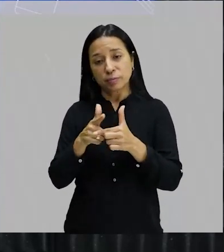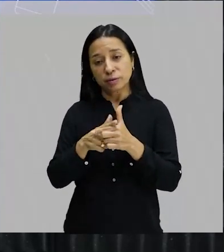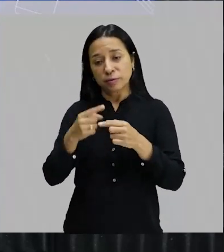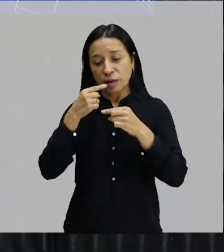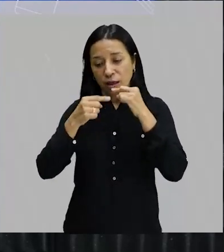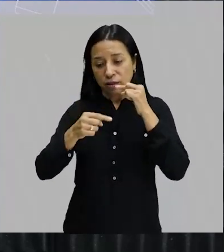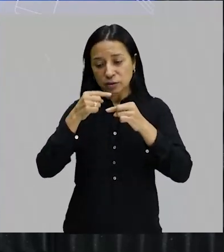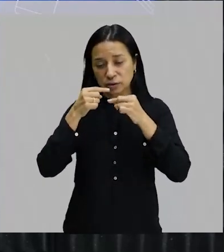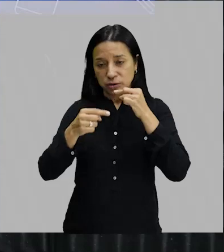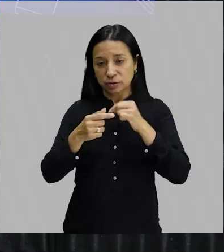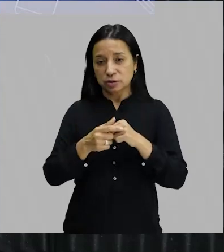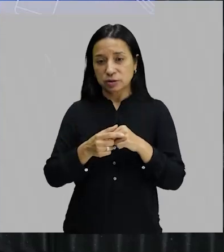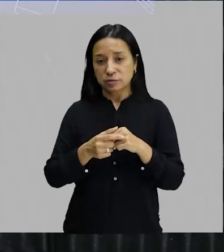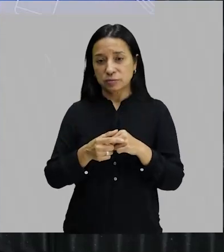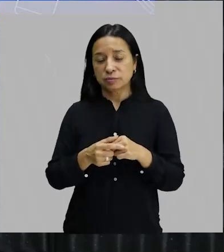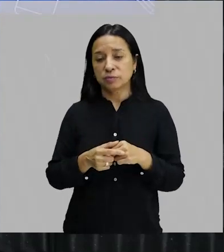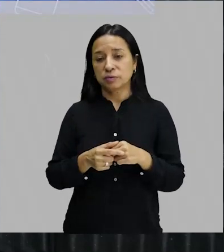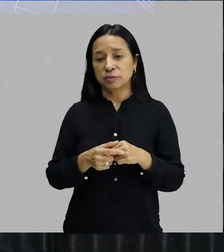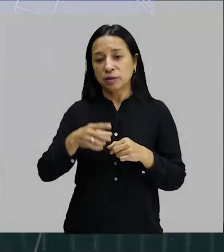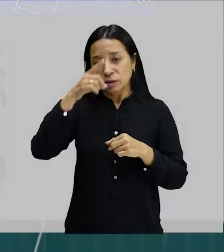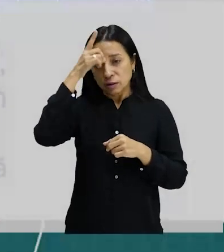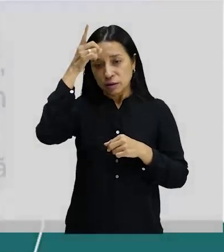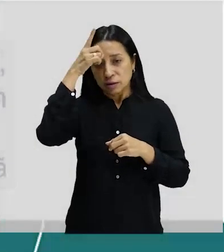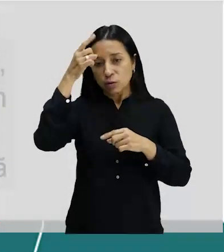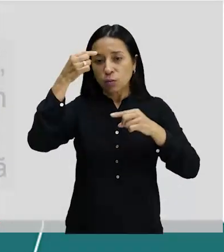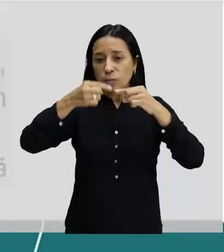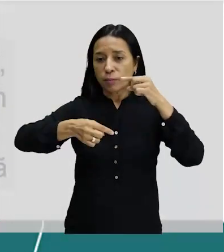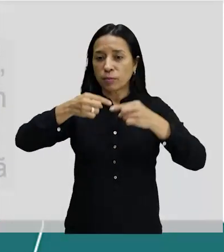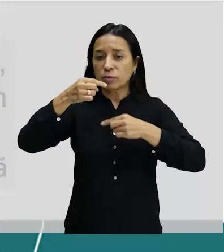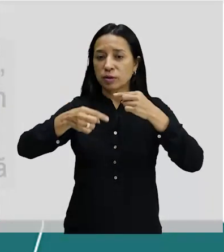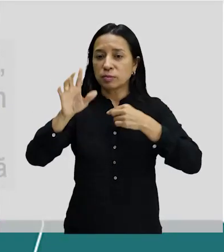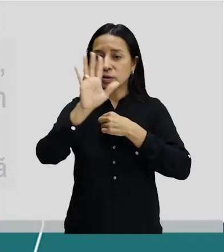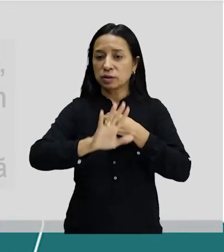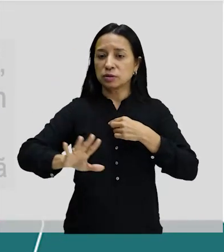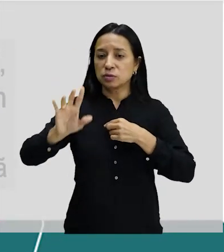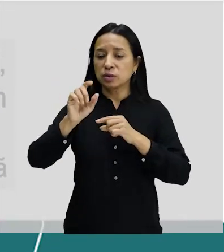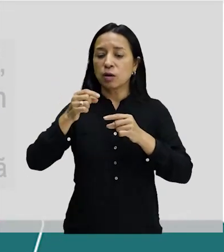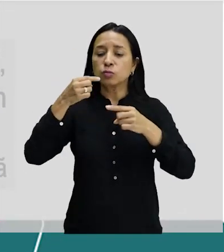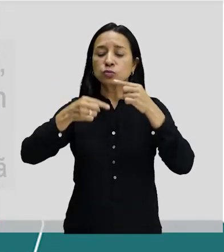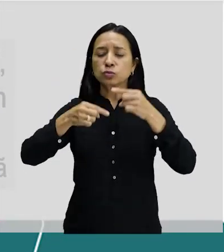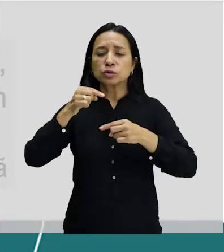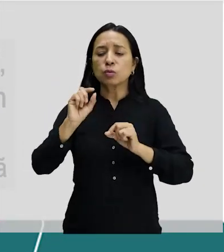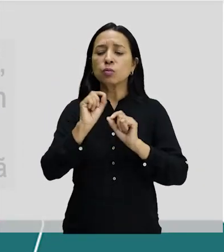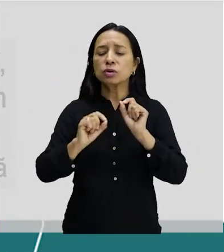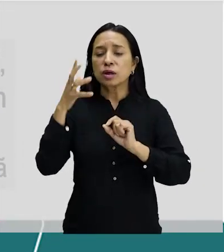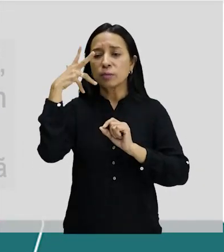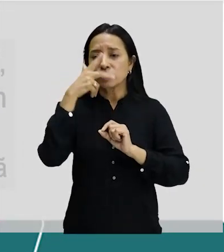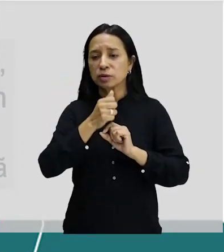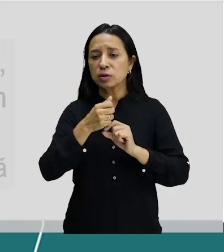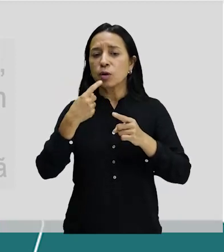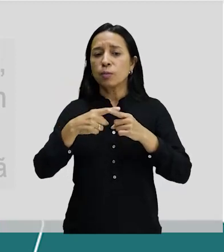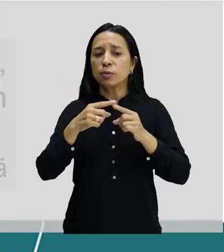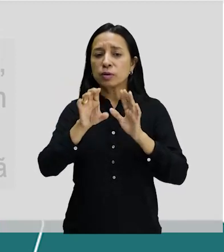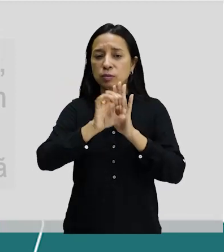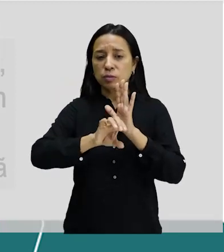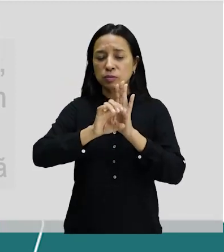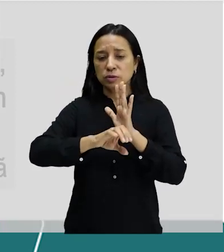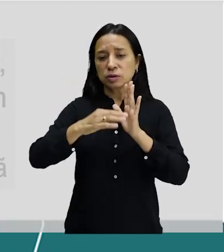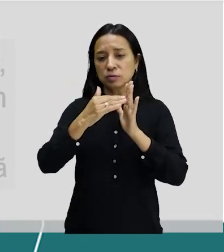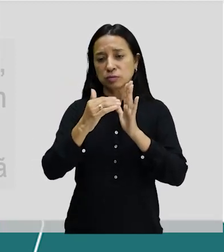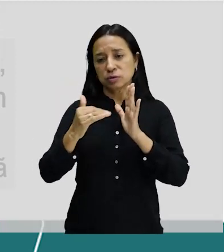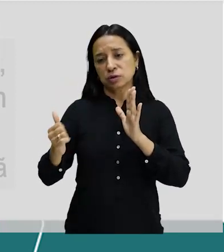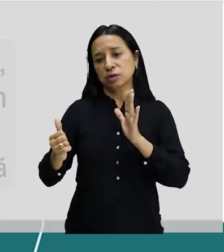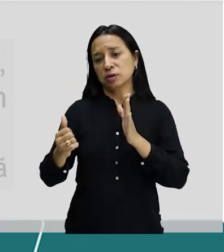críticas dessa estátua. Criou uma grande polêmica nacional sobre a discussão do que é belo. Por quê? Porque o conceito de estética dele começa a